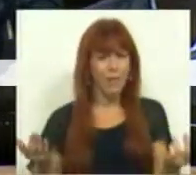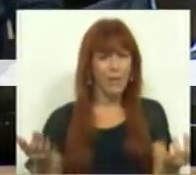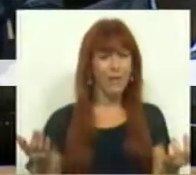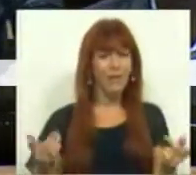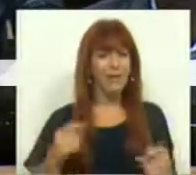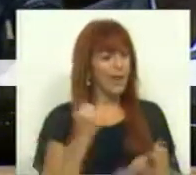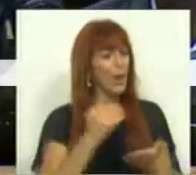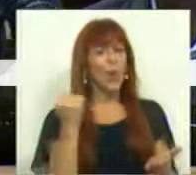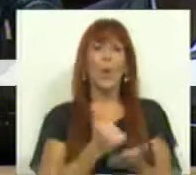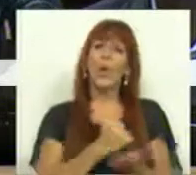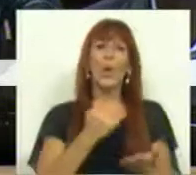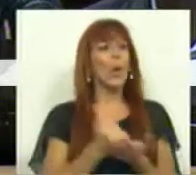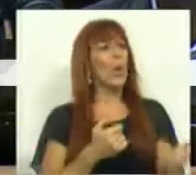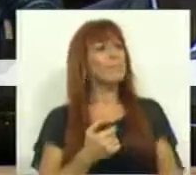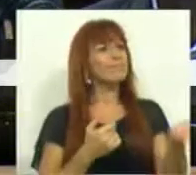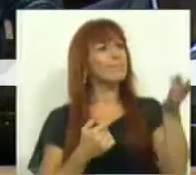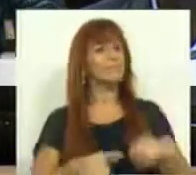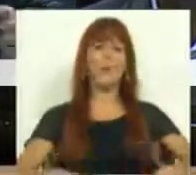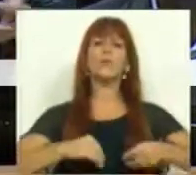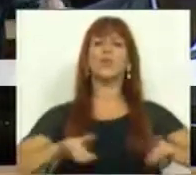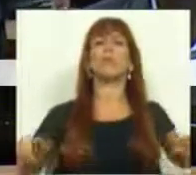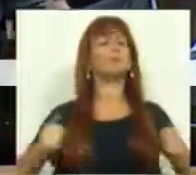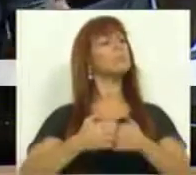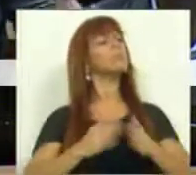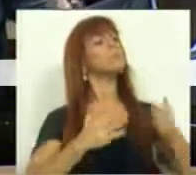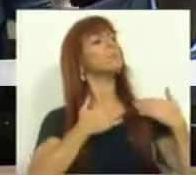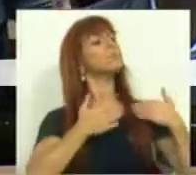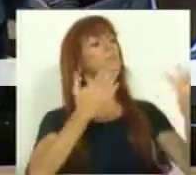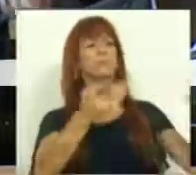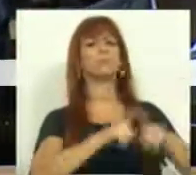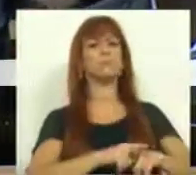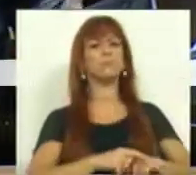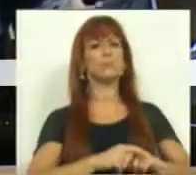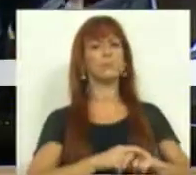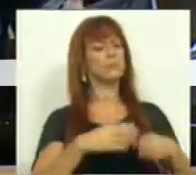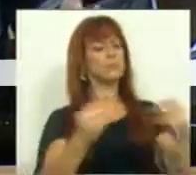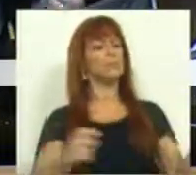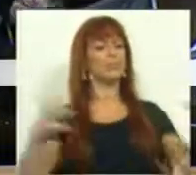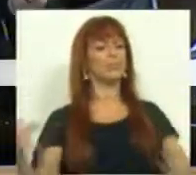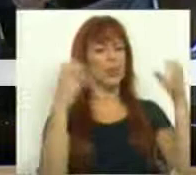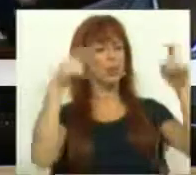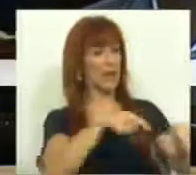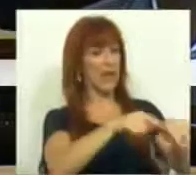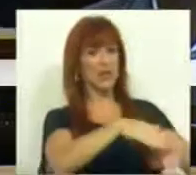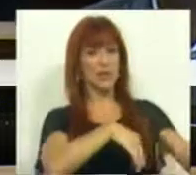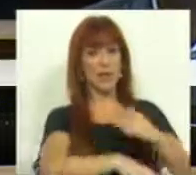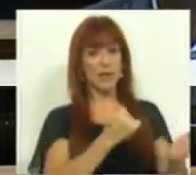Os notários vão, efetivamente, assumir todas as competências na resolução de conflitos.